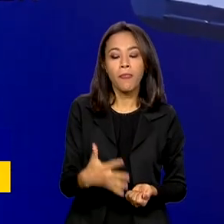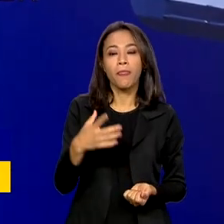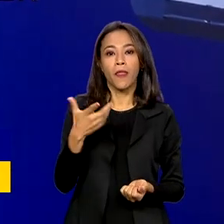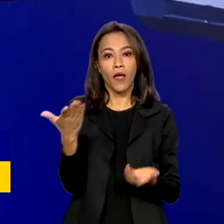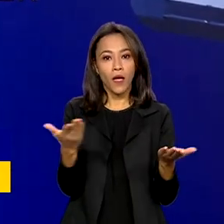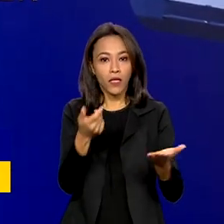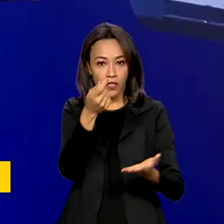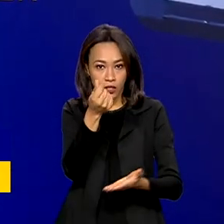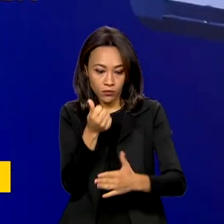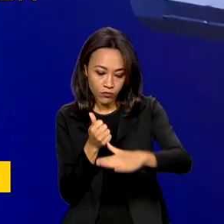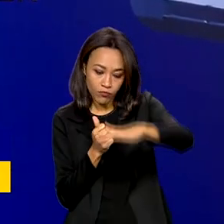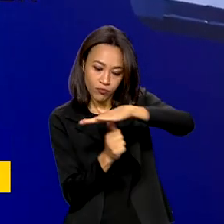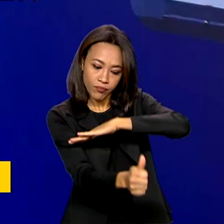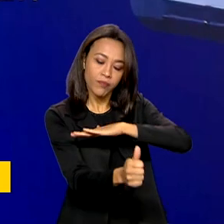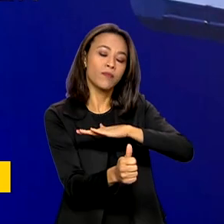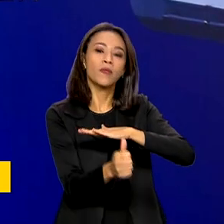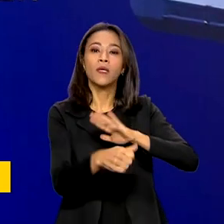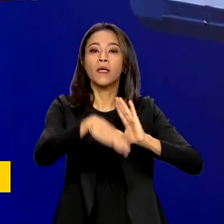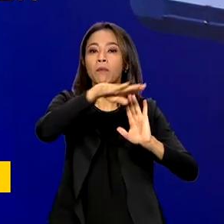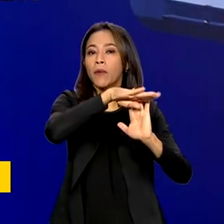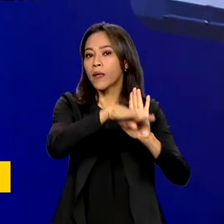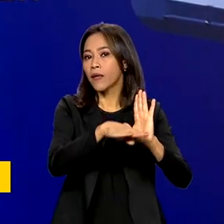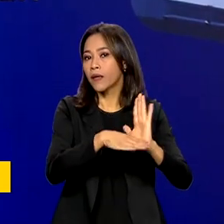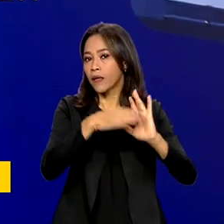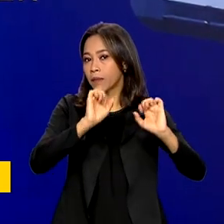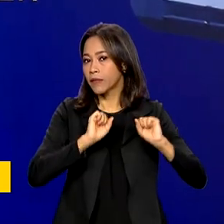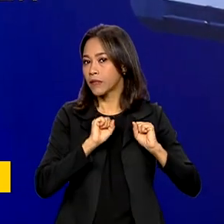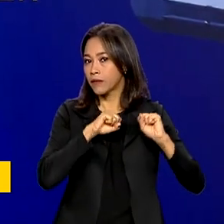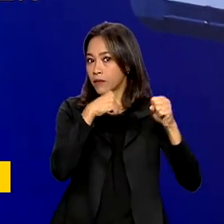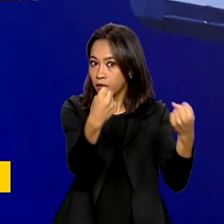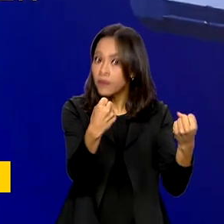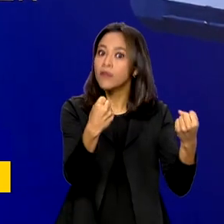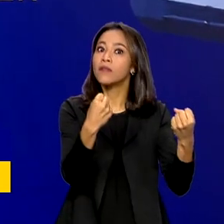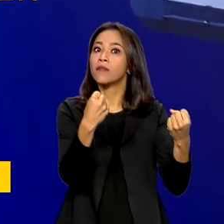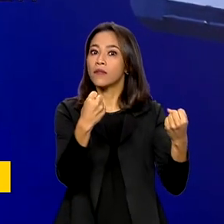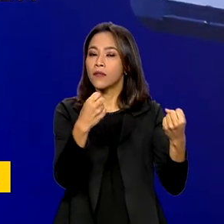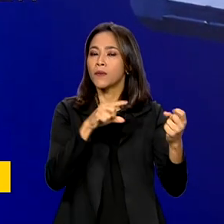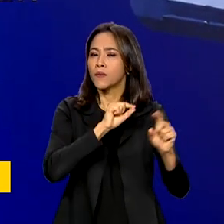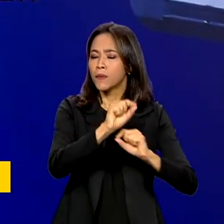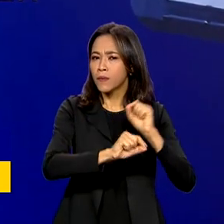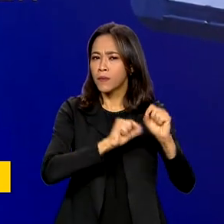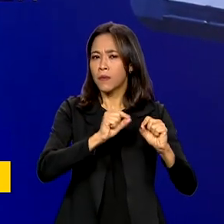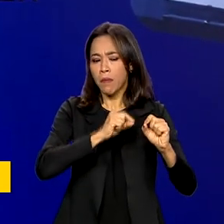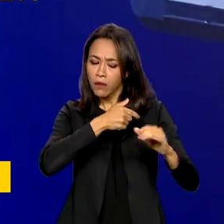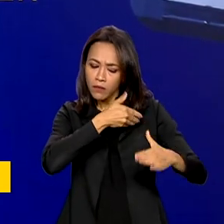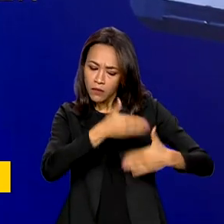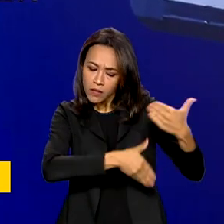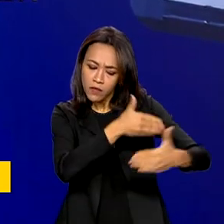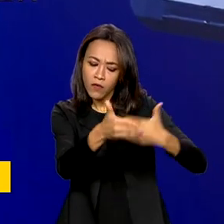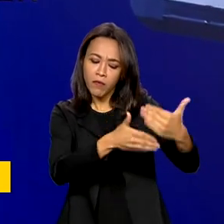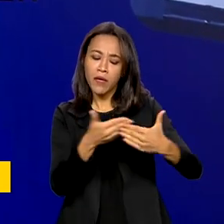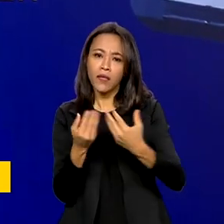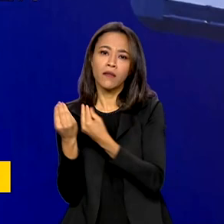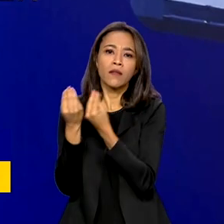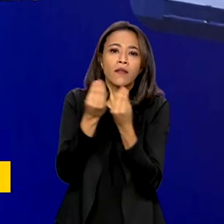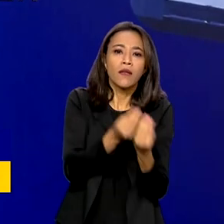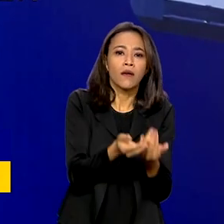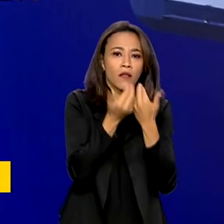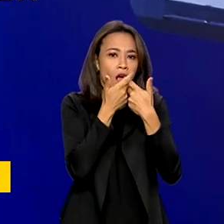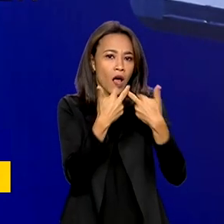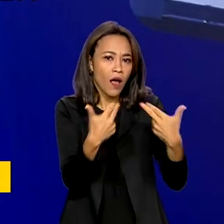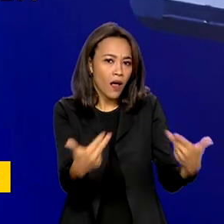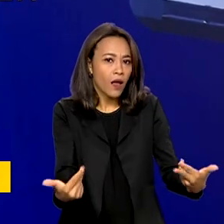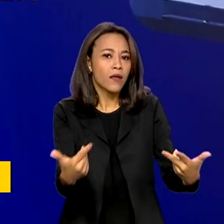em programas de defesa, um círculo virtuoso de desenvolvimento que leva a inovação e